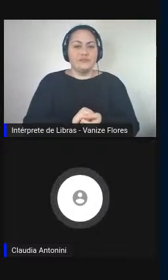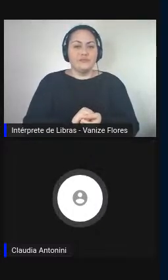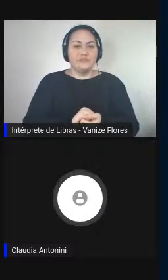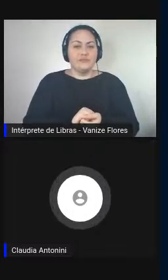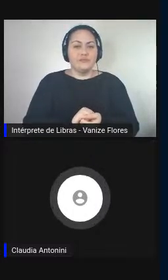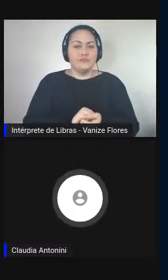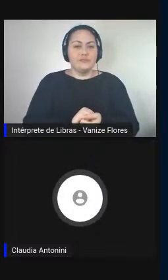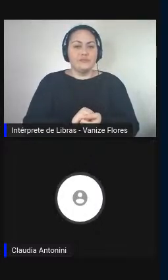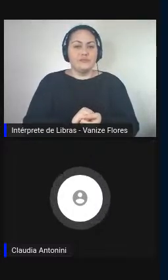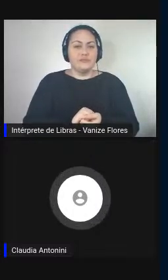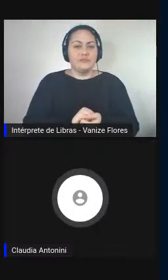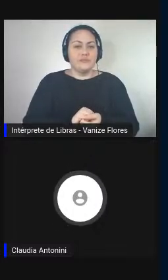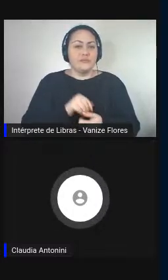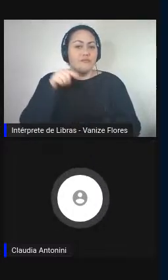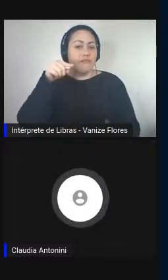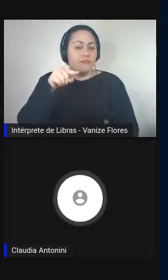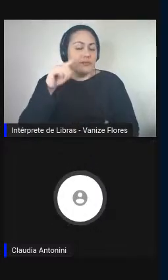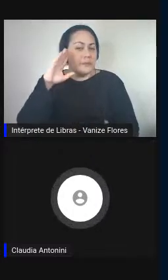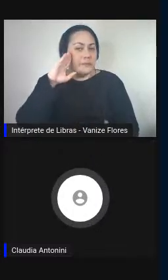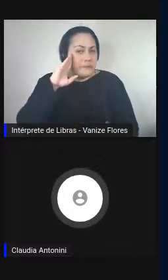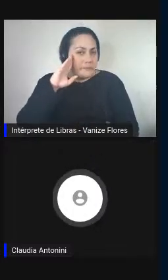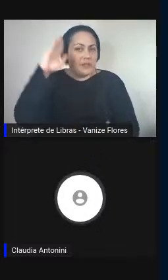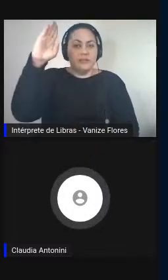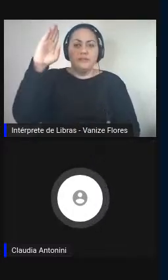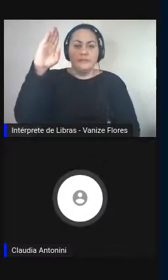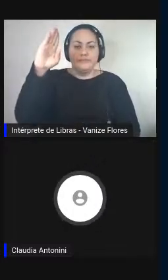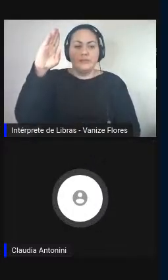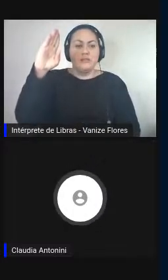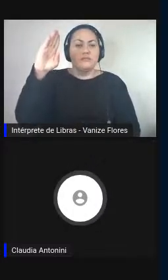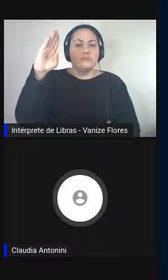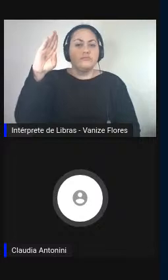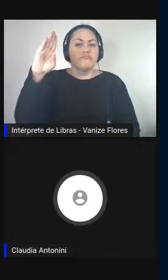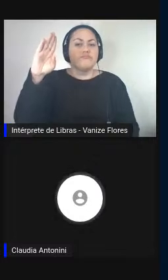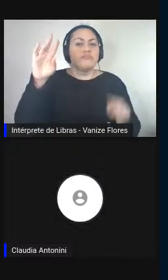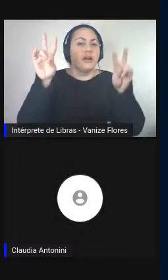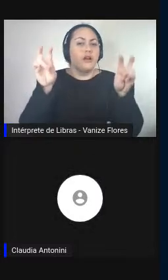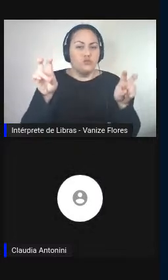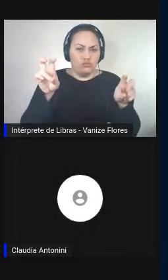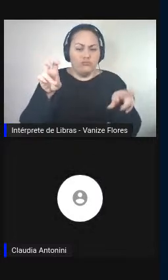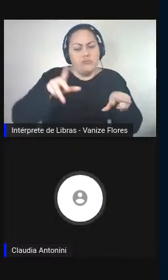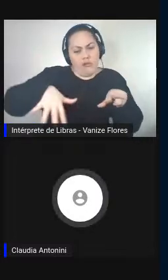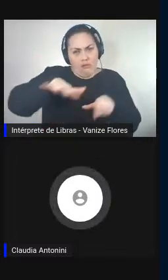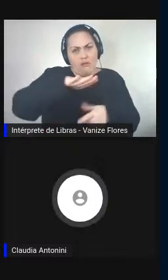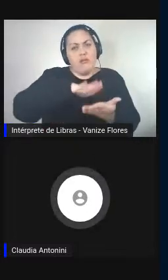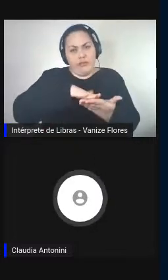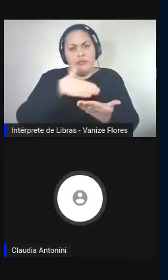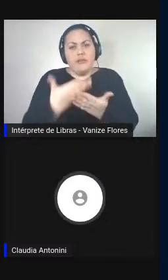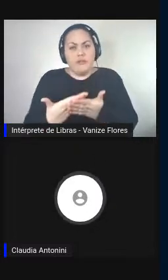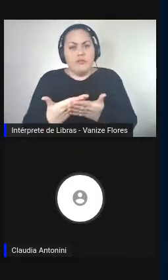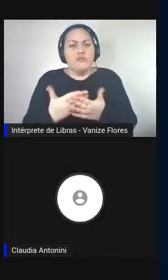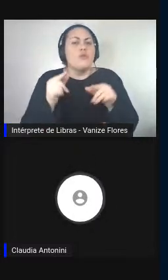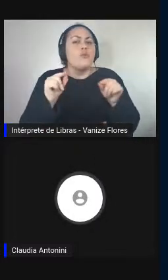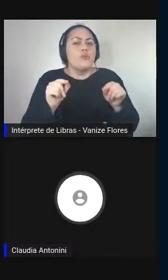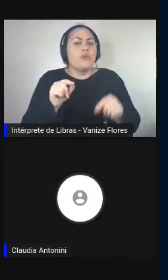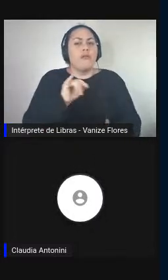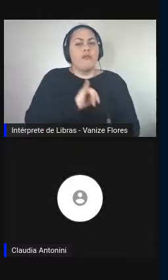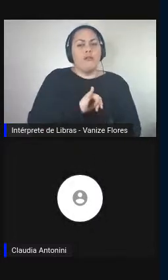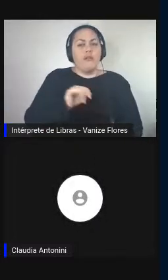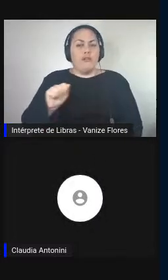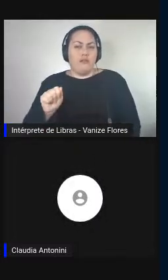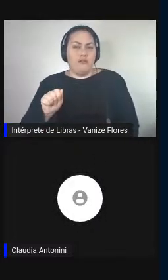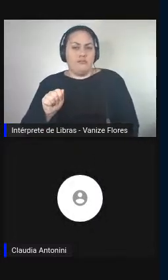do advento também dentro do mundo da interpretação, da inteligência artificial.